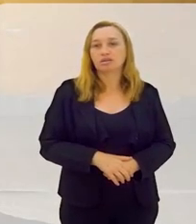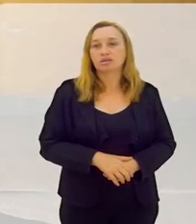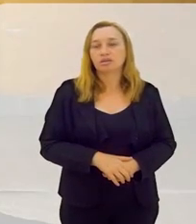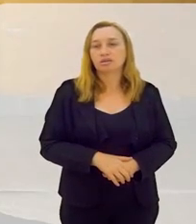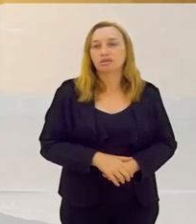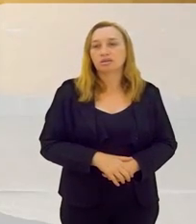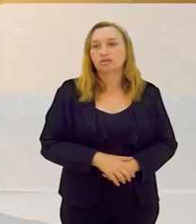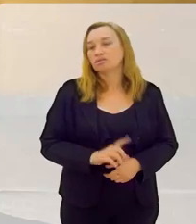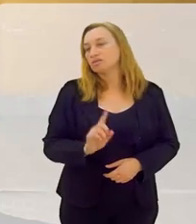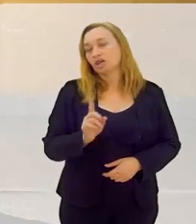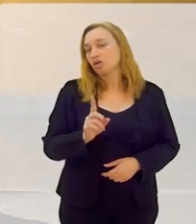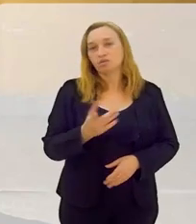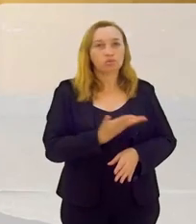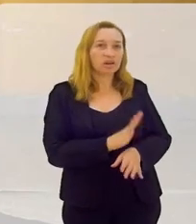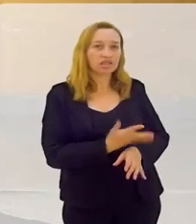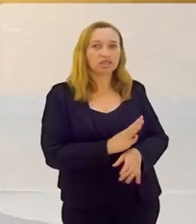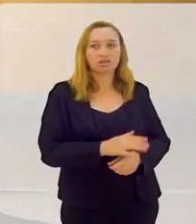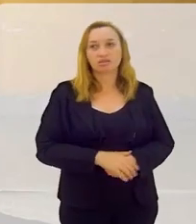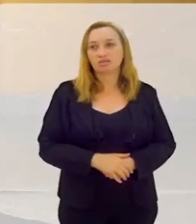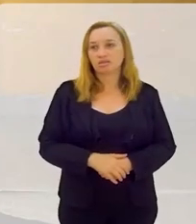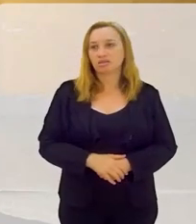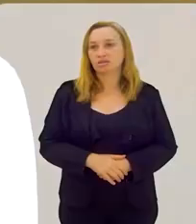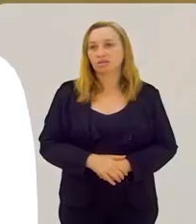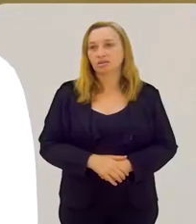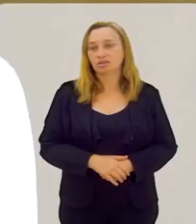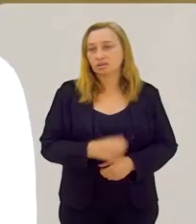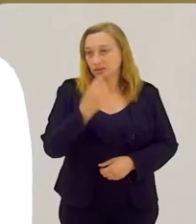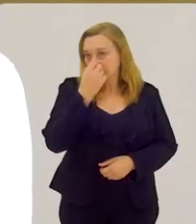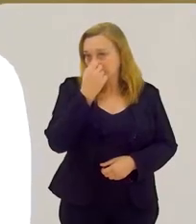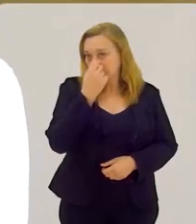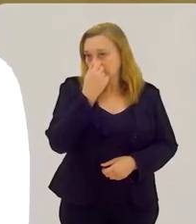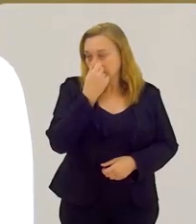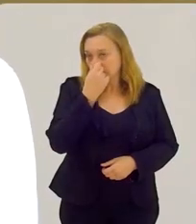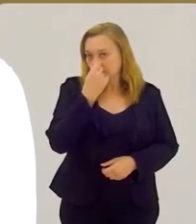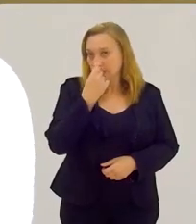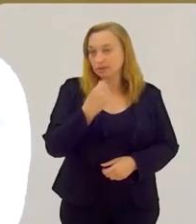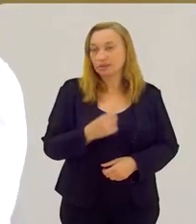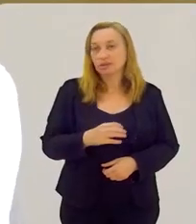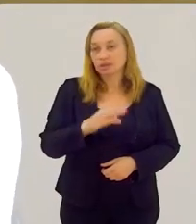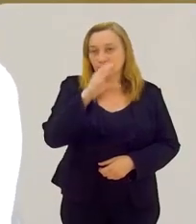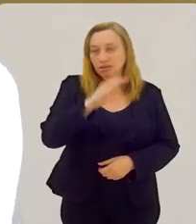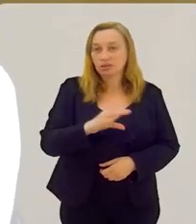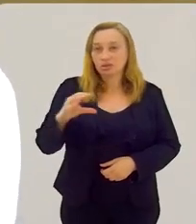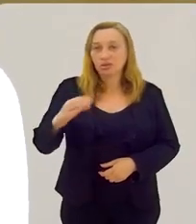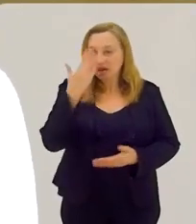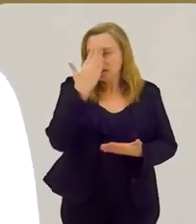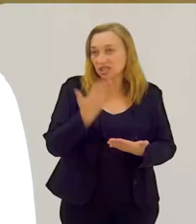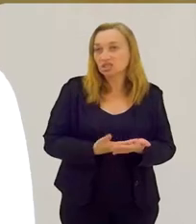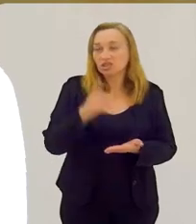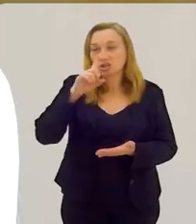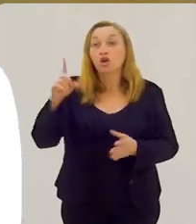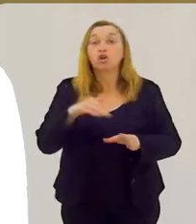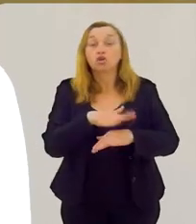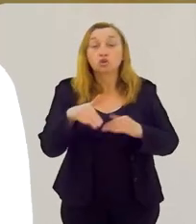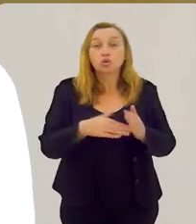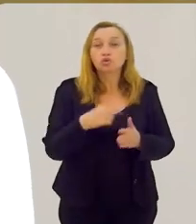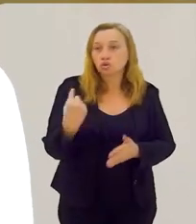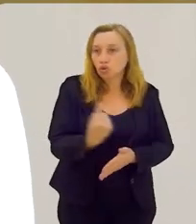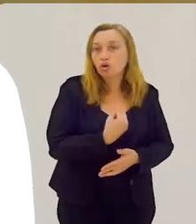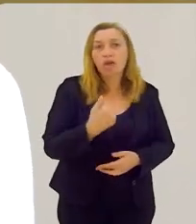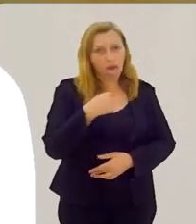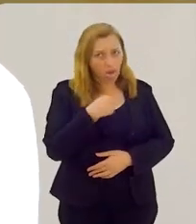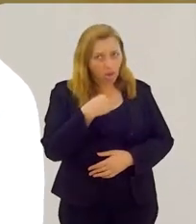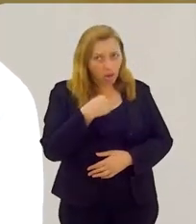debaixo da roupa. Mas é praticante? Não, não sou praticante. Então, tipo assim, é só colocou que é católico, acredita em Deus, porque todos